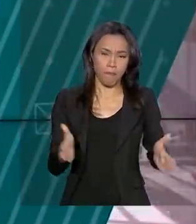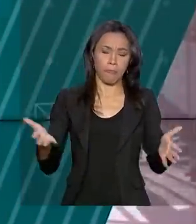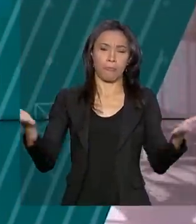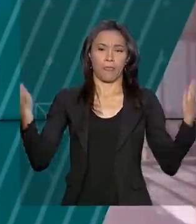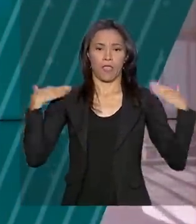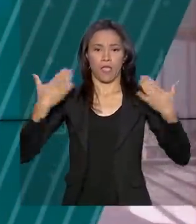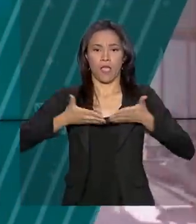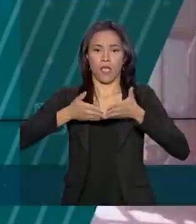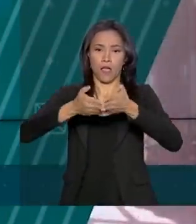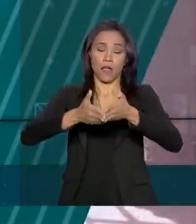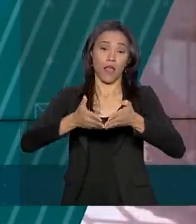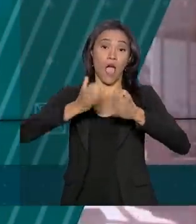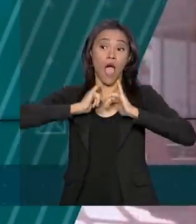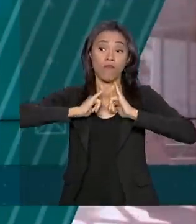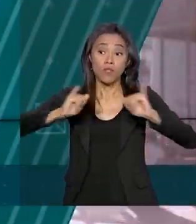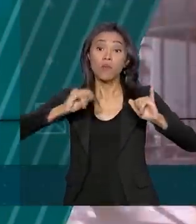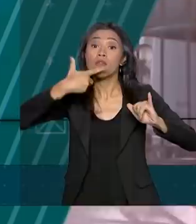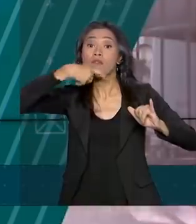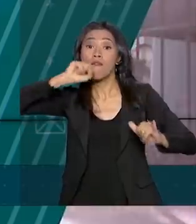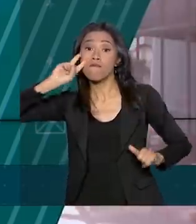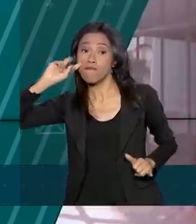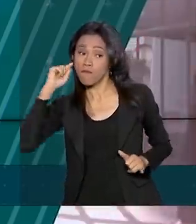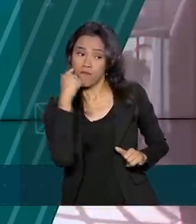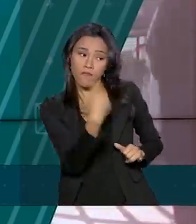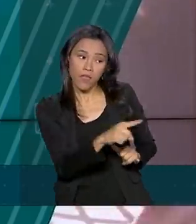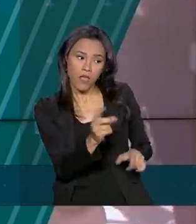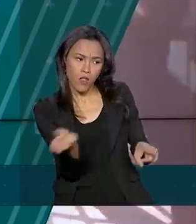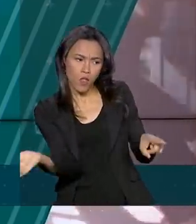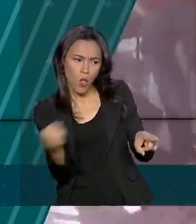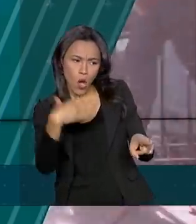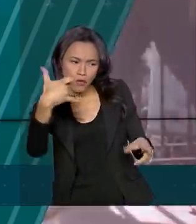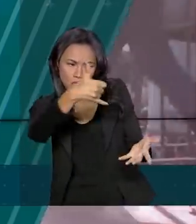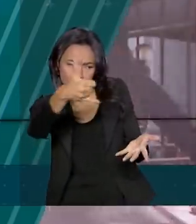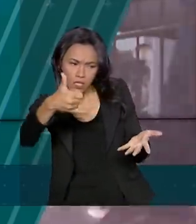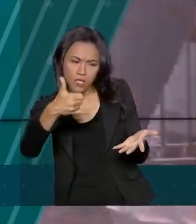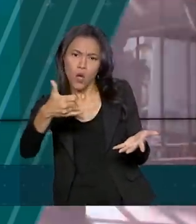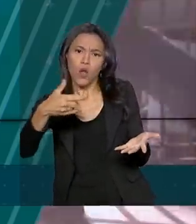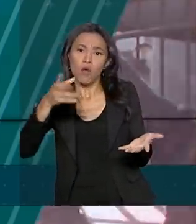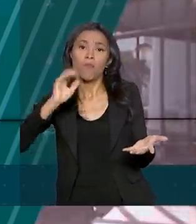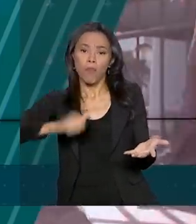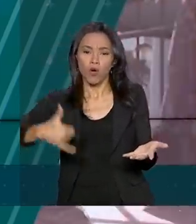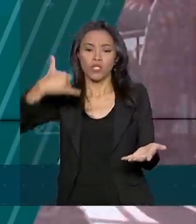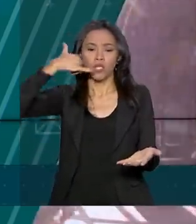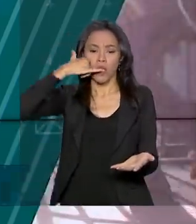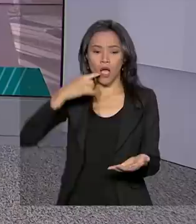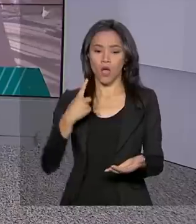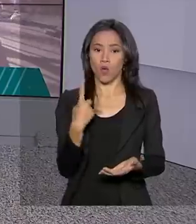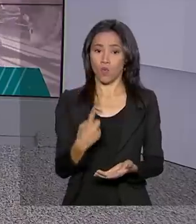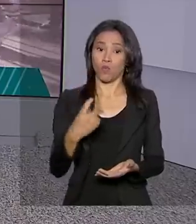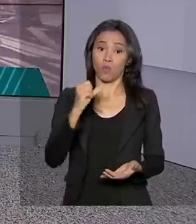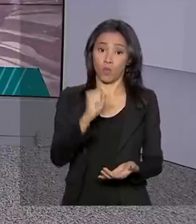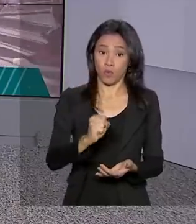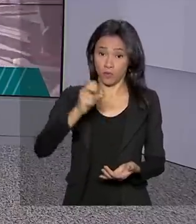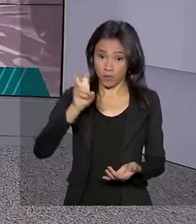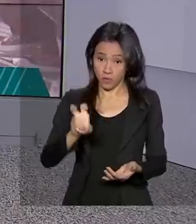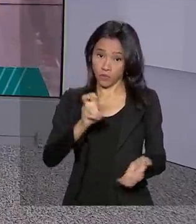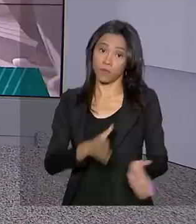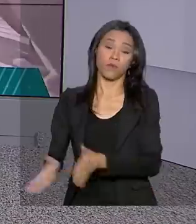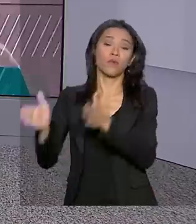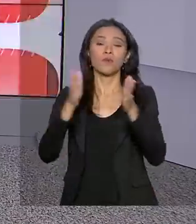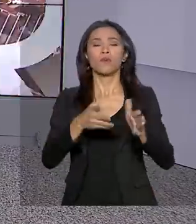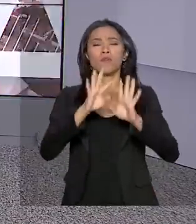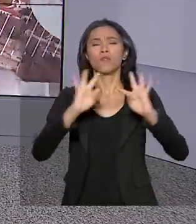reforça que quem avistar novas manchas de óleo no litoral pode ligar para o número 185. Todos os